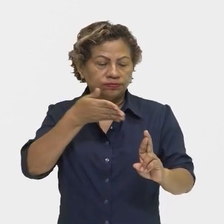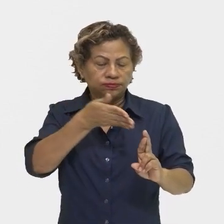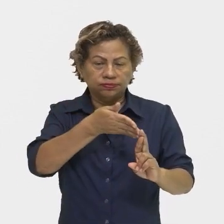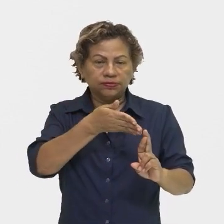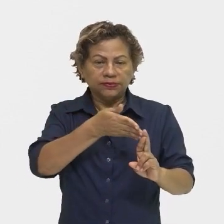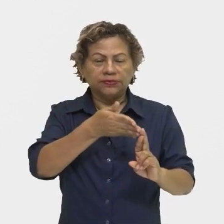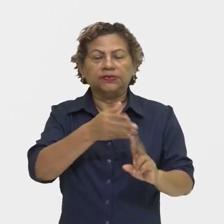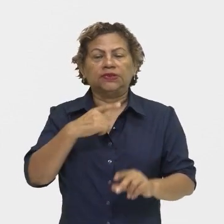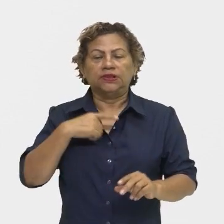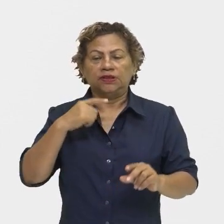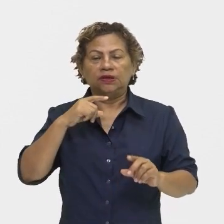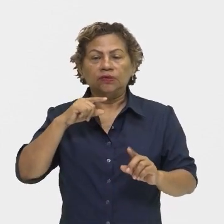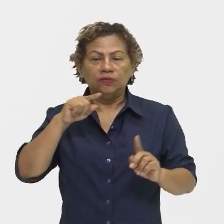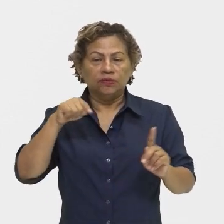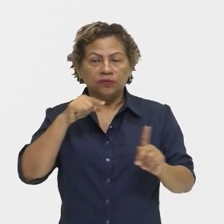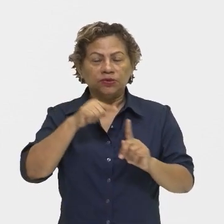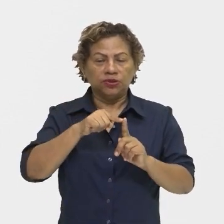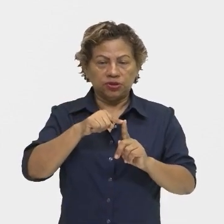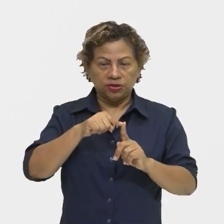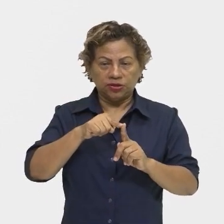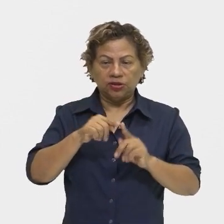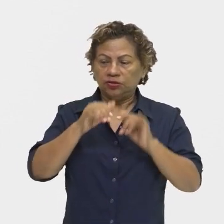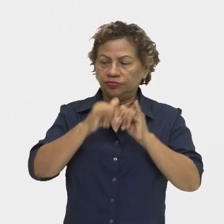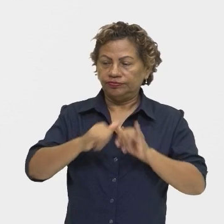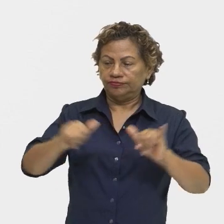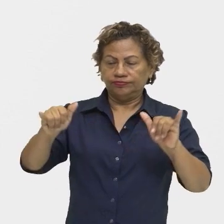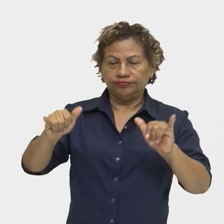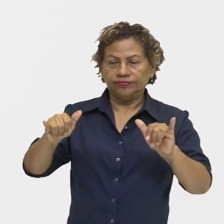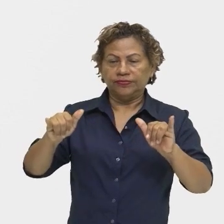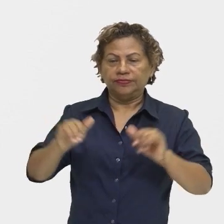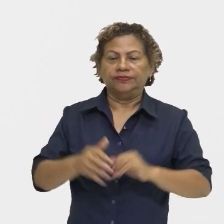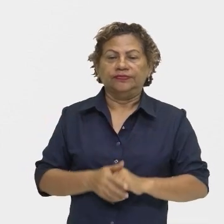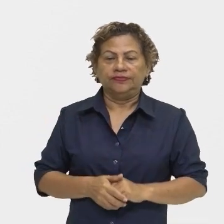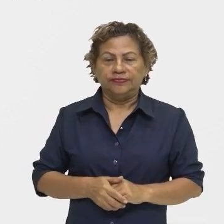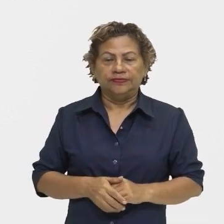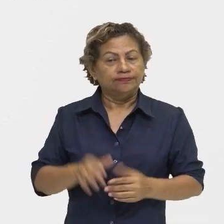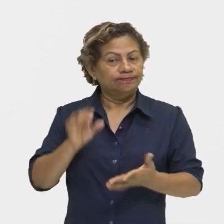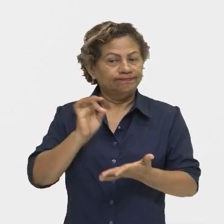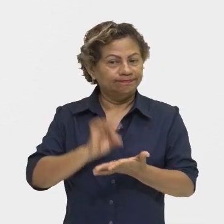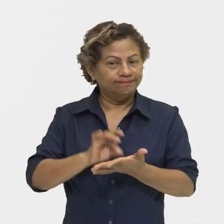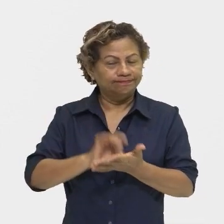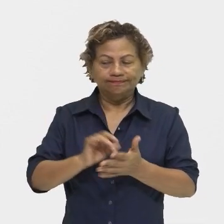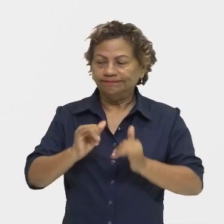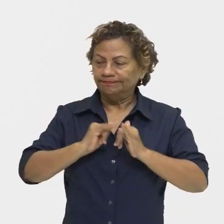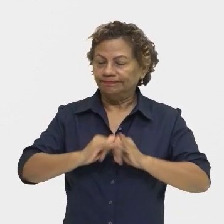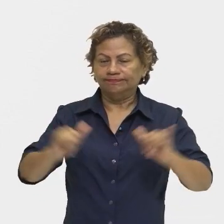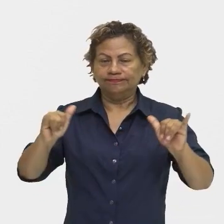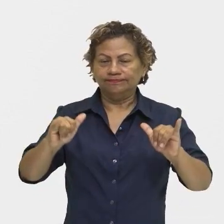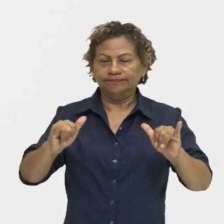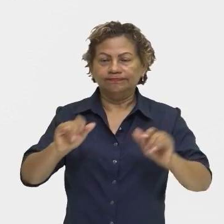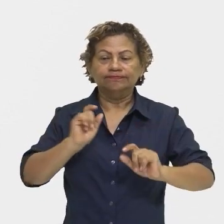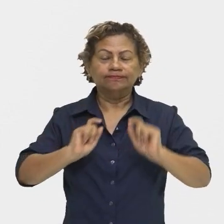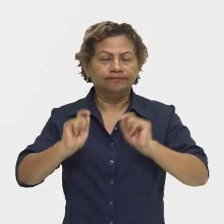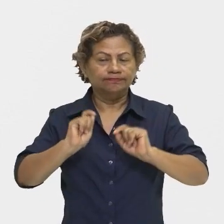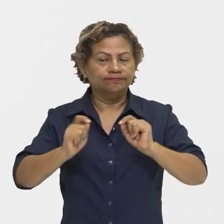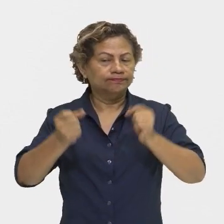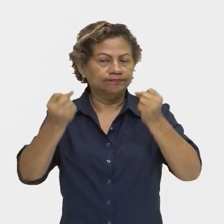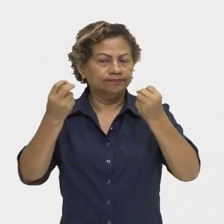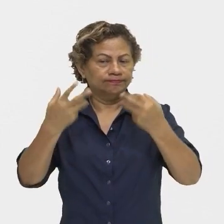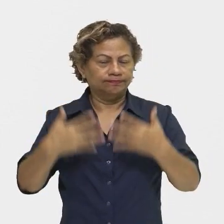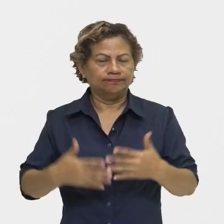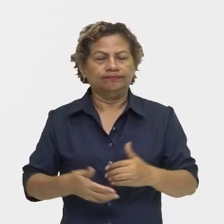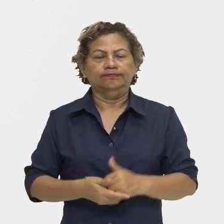Tem como objetivo da mensagem a transmissão de informação sobre a realidade, ou sobre um elemento a ser designado.